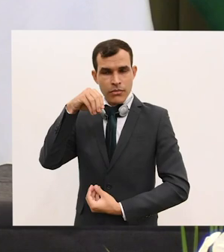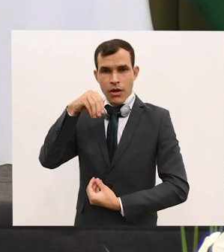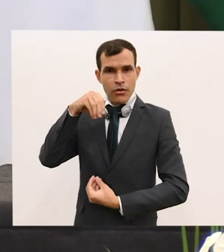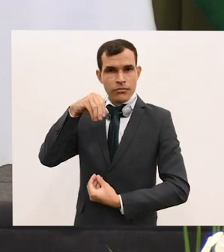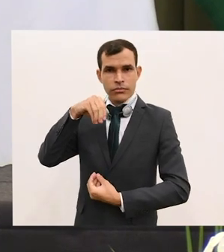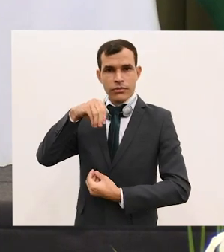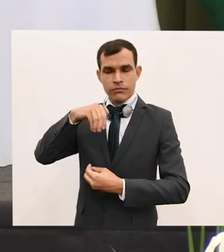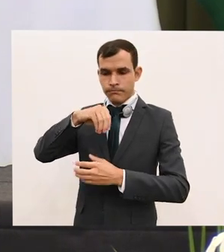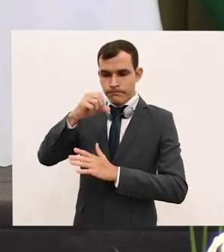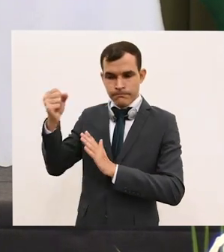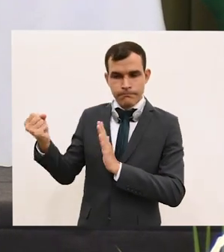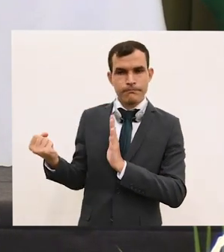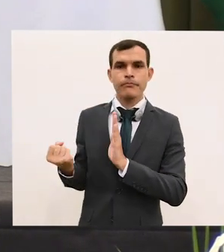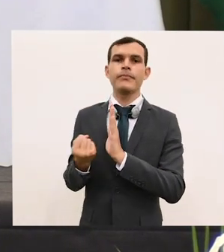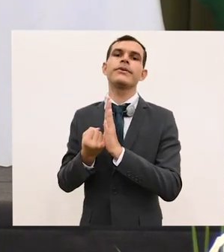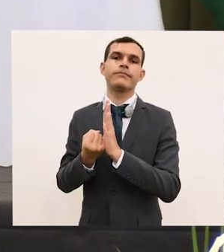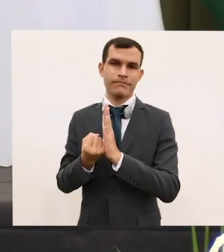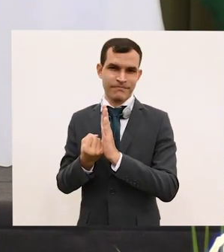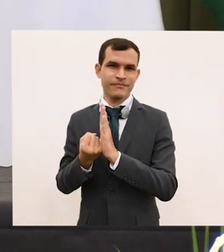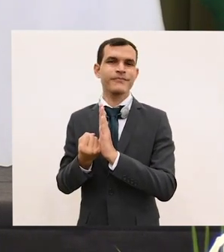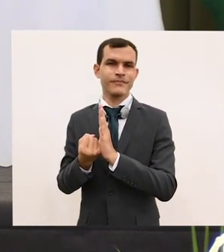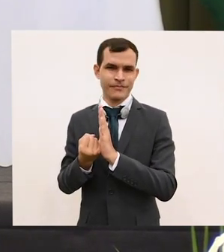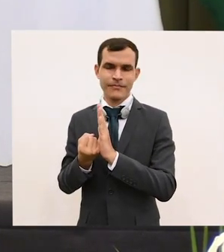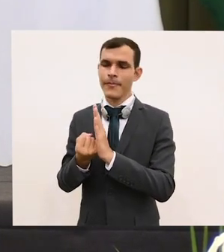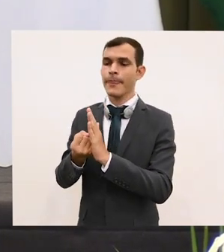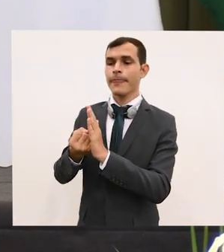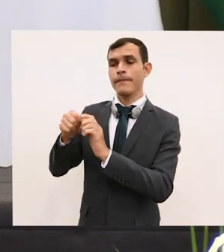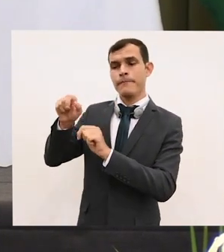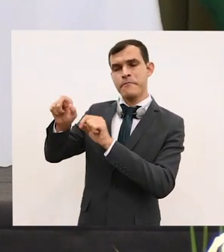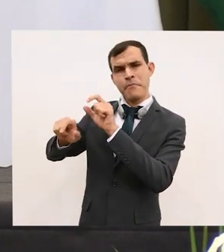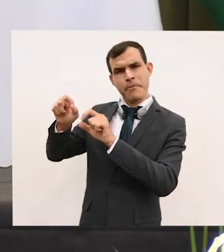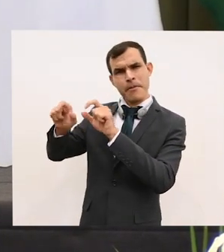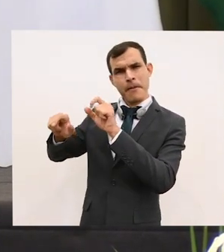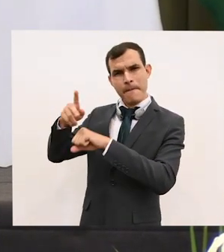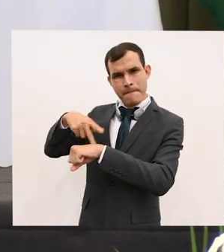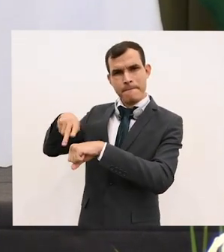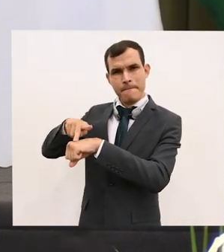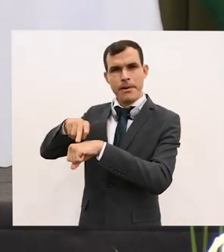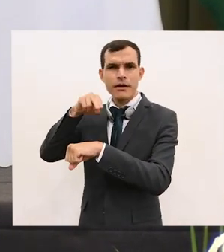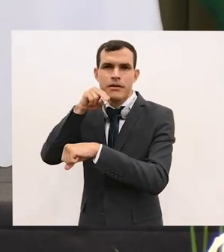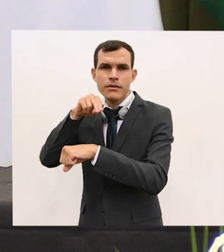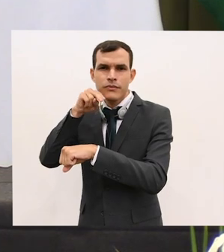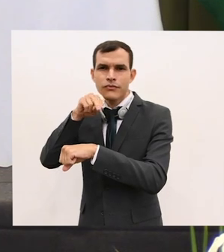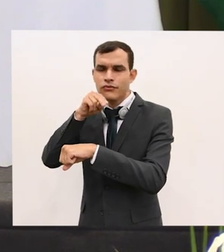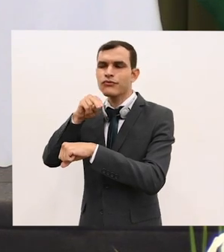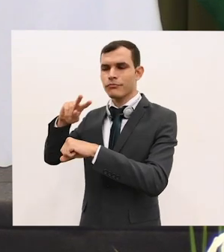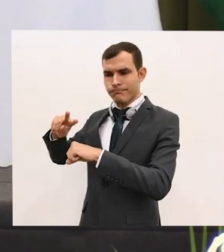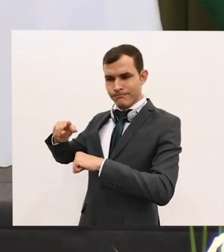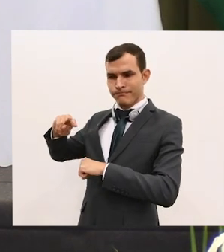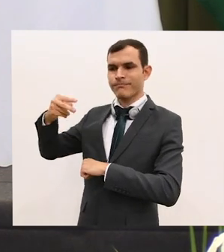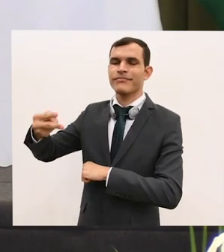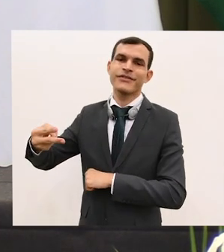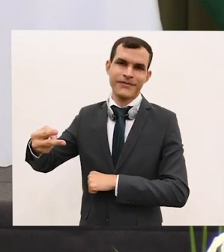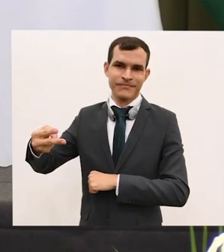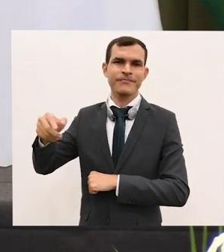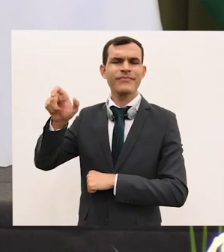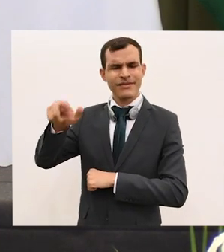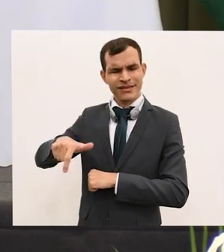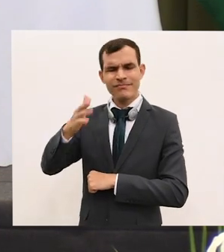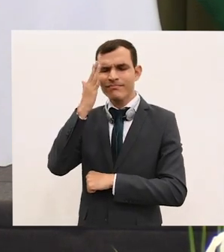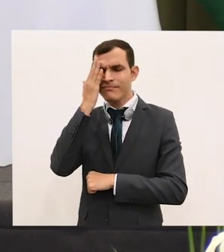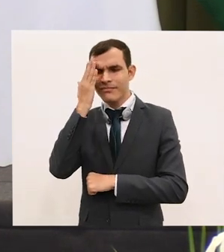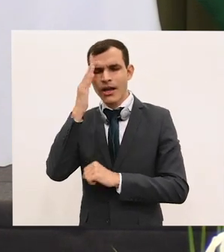dos nacionais daquele país, que entende os desafios dos países emergentes e das